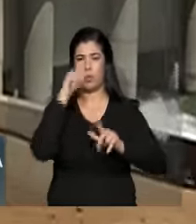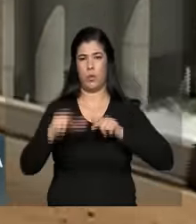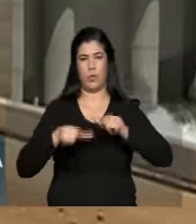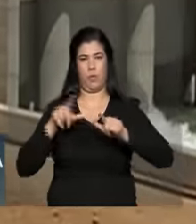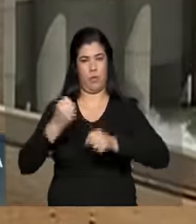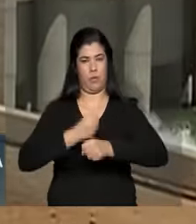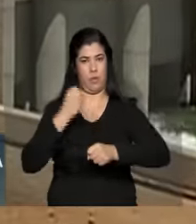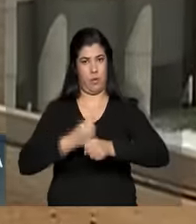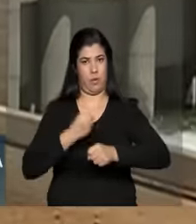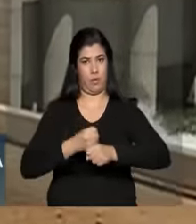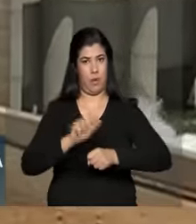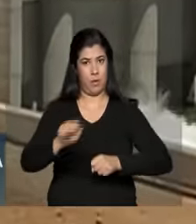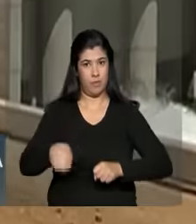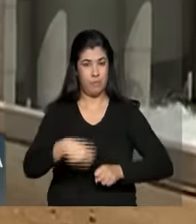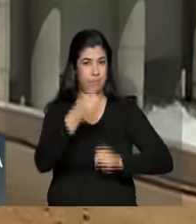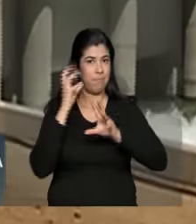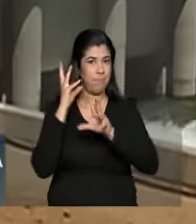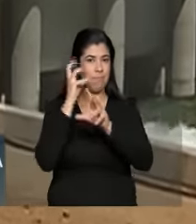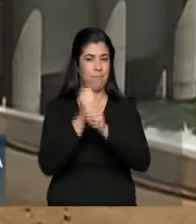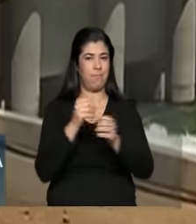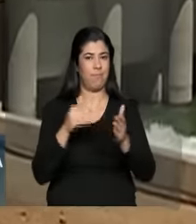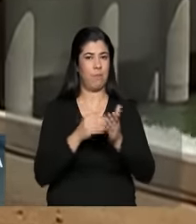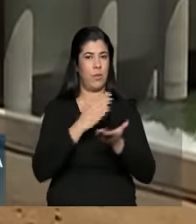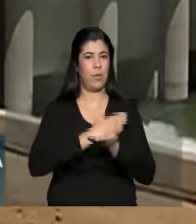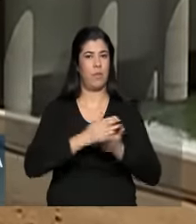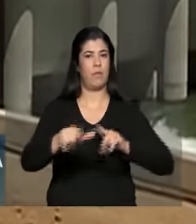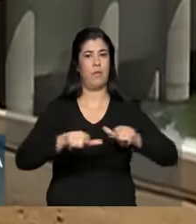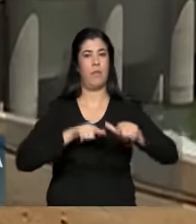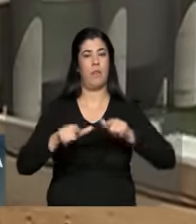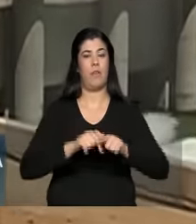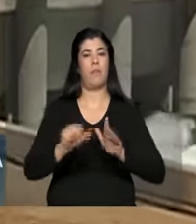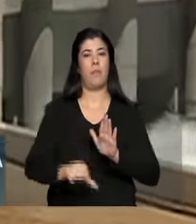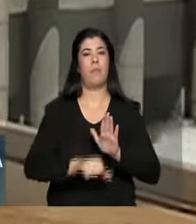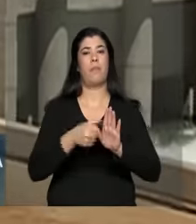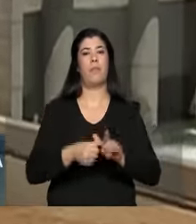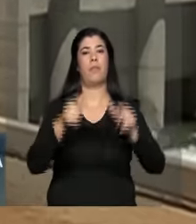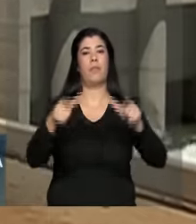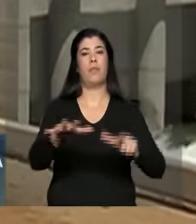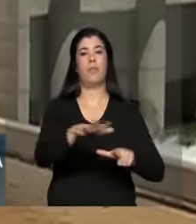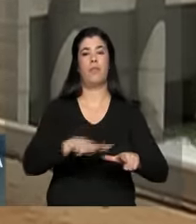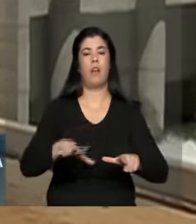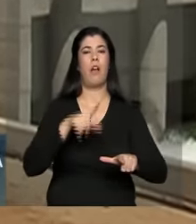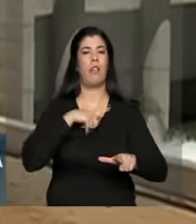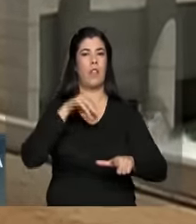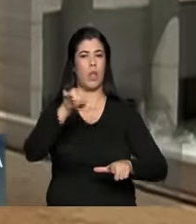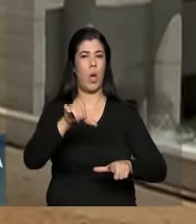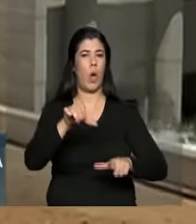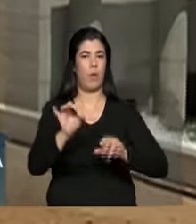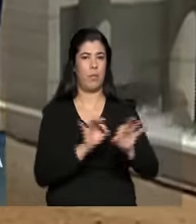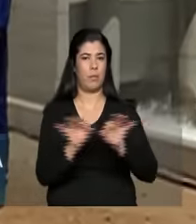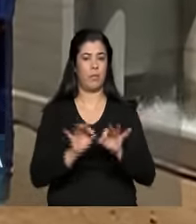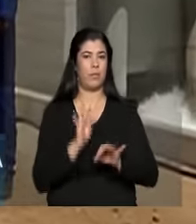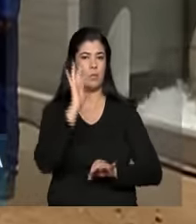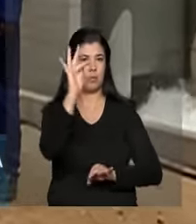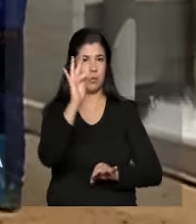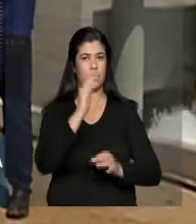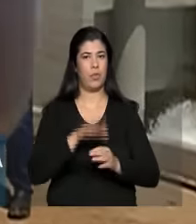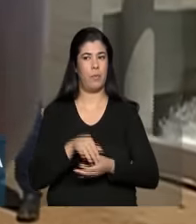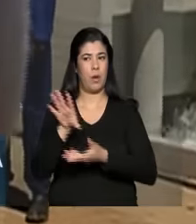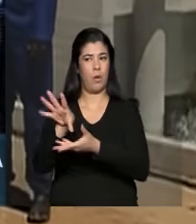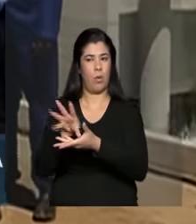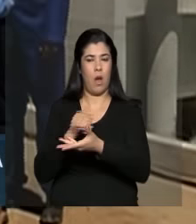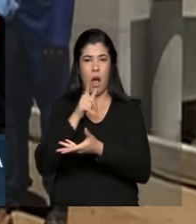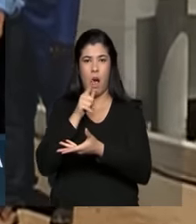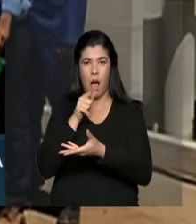marcar esta data que coloca em funcionamento a primeira estação de nove que foram projetadas para o sistema de bombeamento de